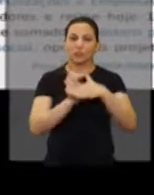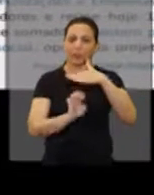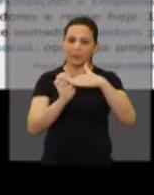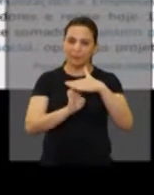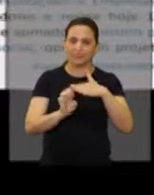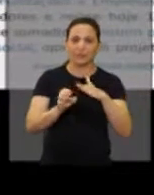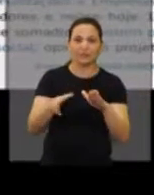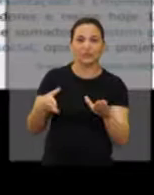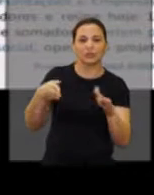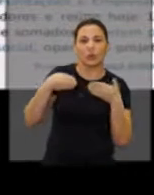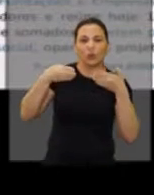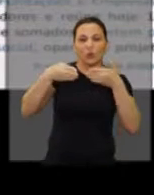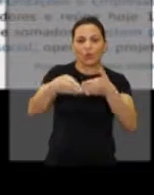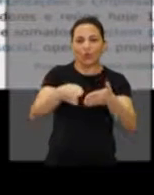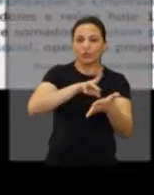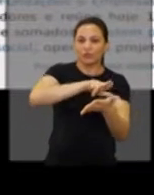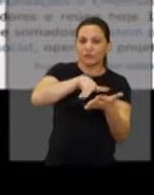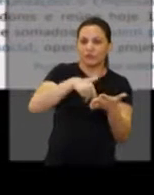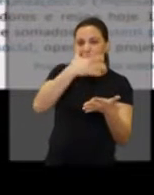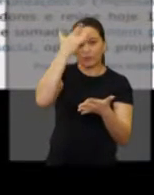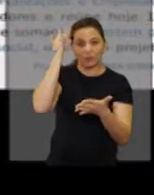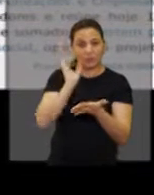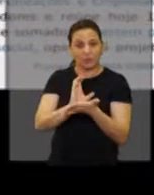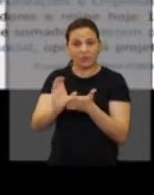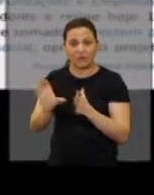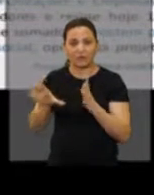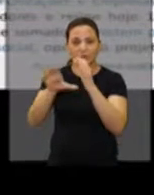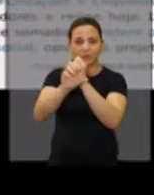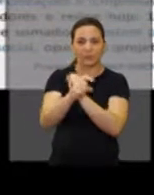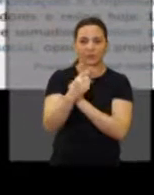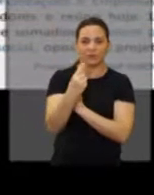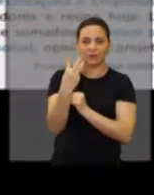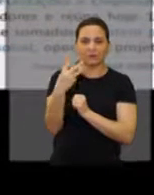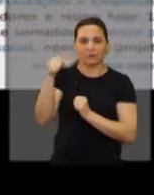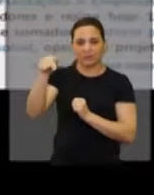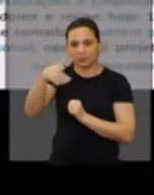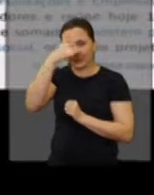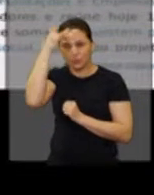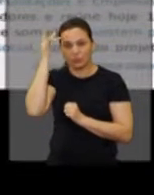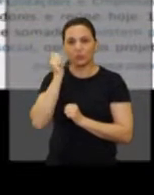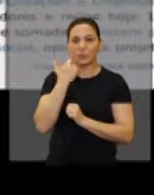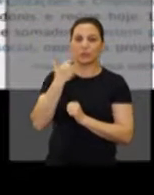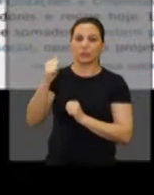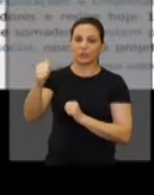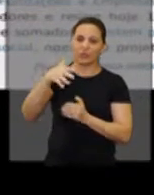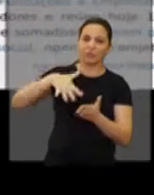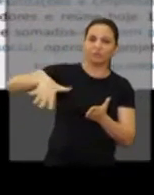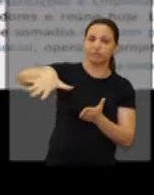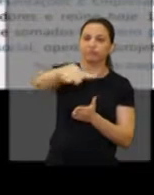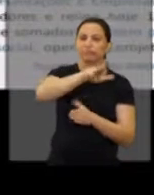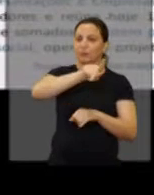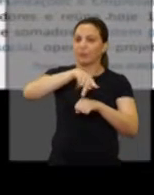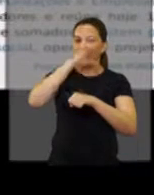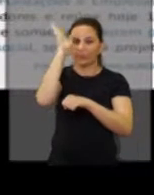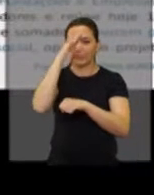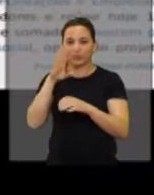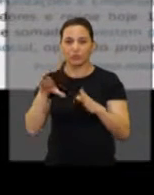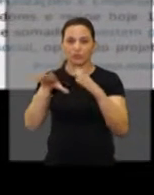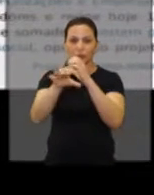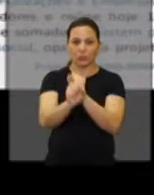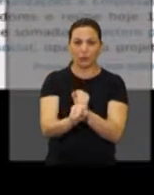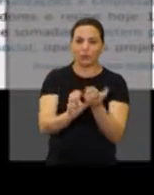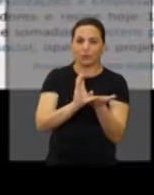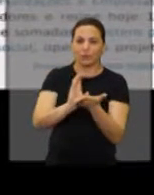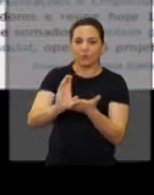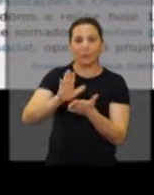marcadas pela diversidade de seus investidores, que hoje reúne 137 associados de diversas regiões do país, que,